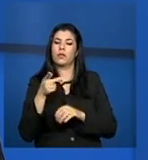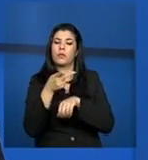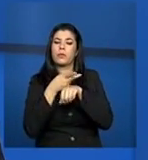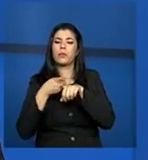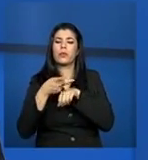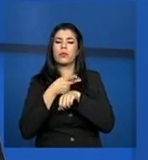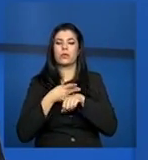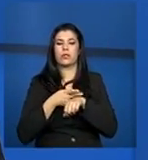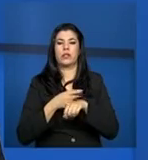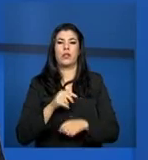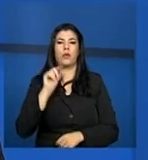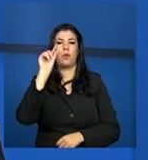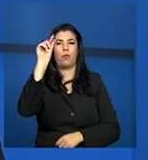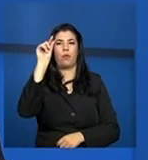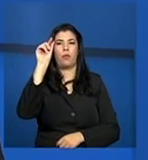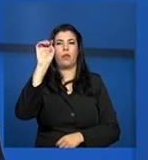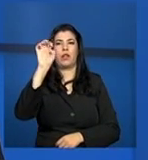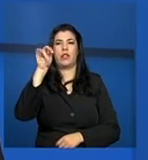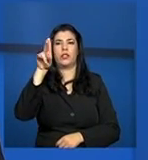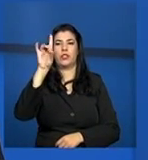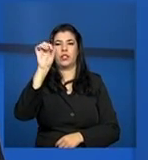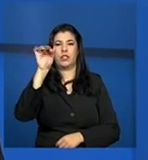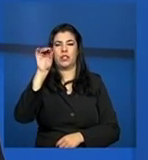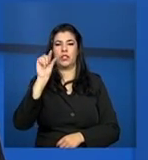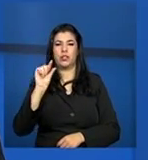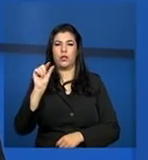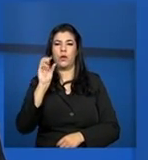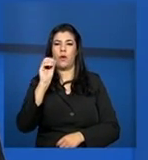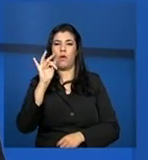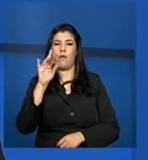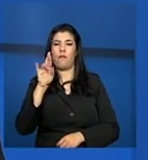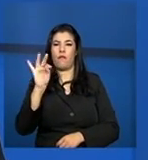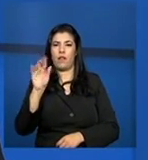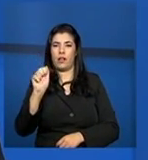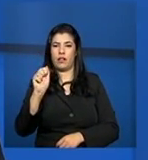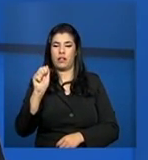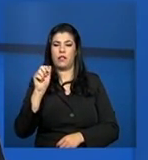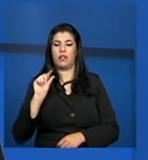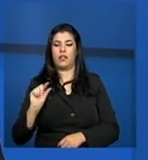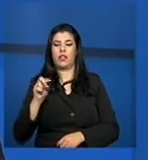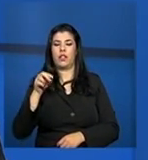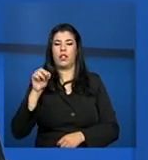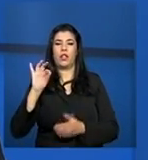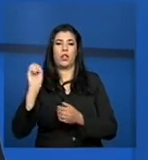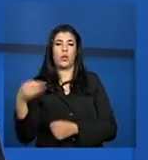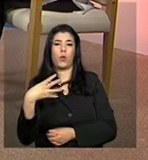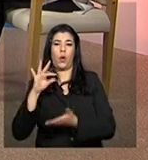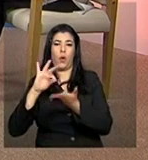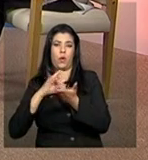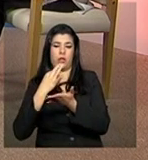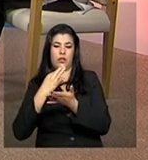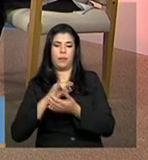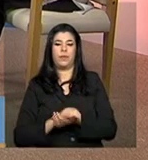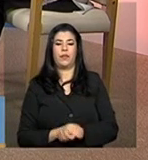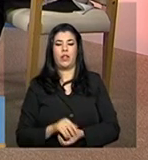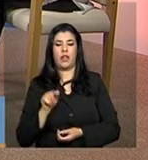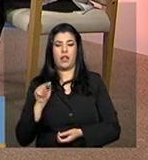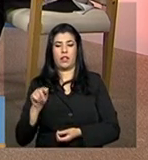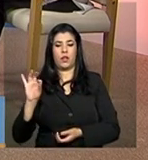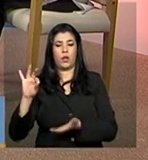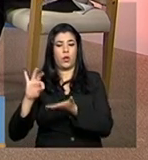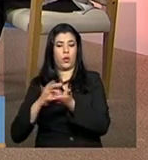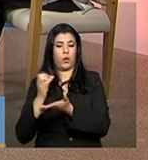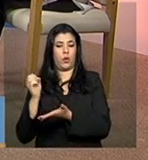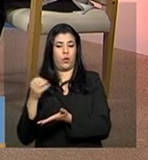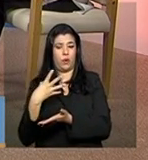a opção por entidades, a opção por ofertas e a opção de novas inscrições. No caso da opção por novas entidades, são